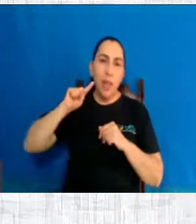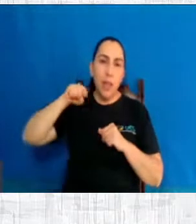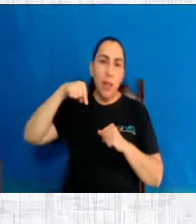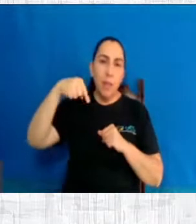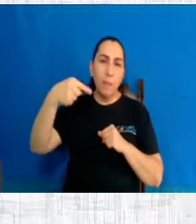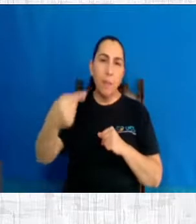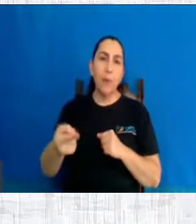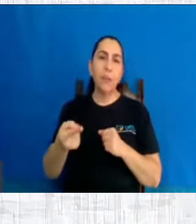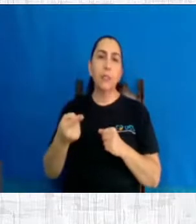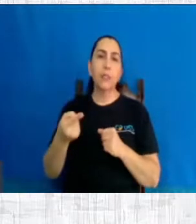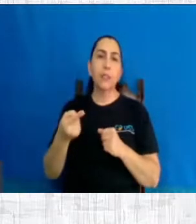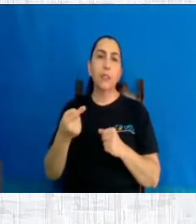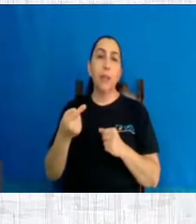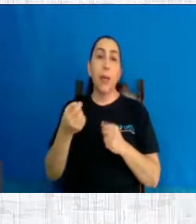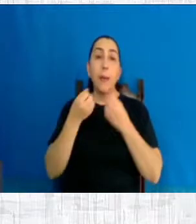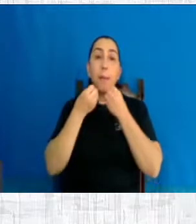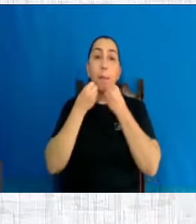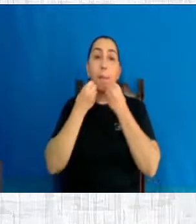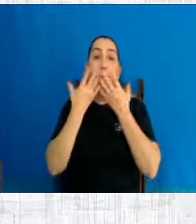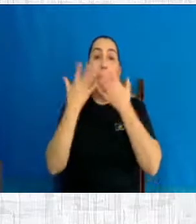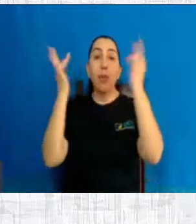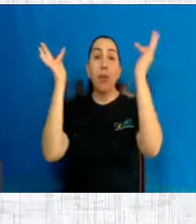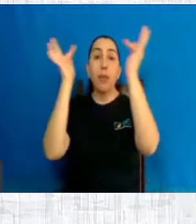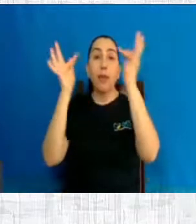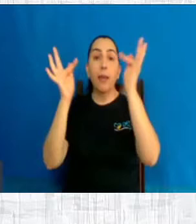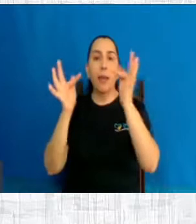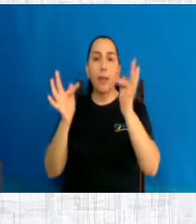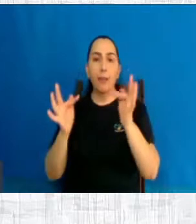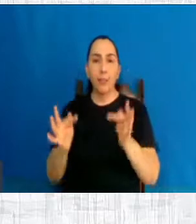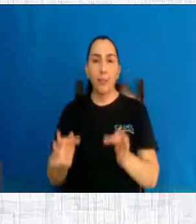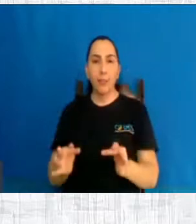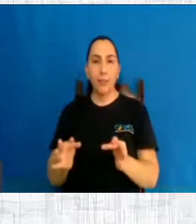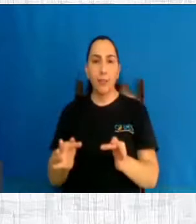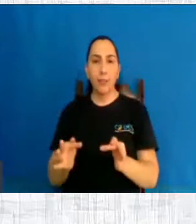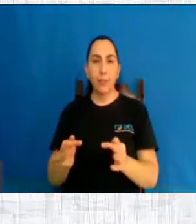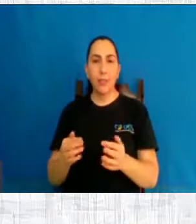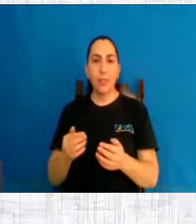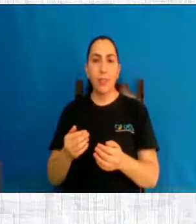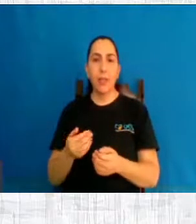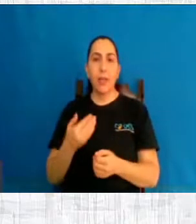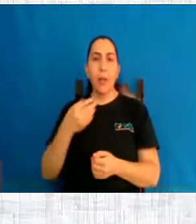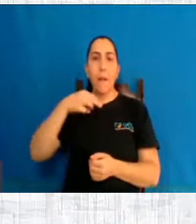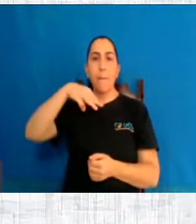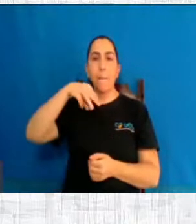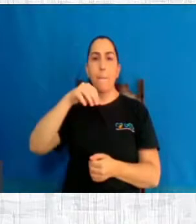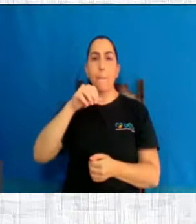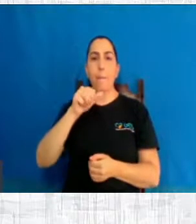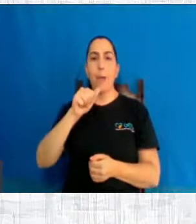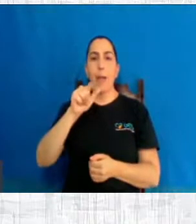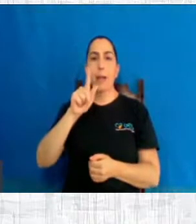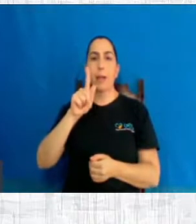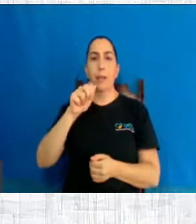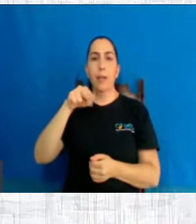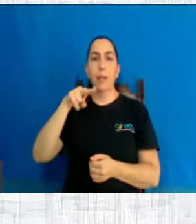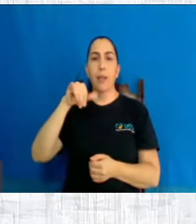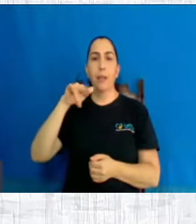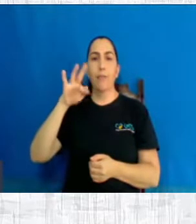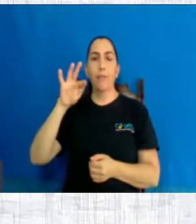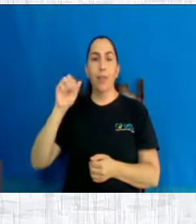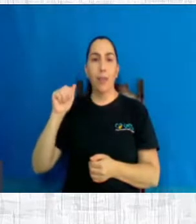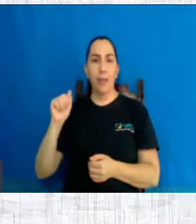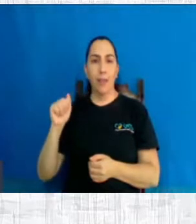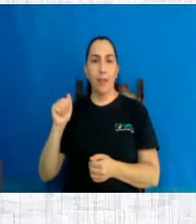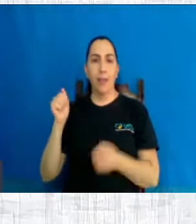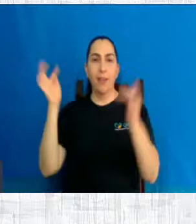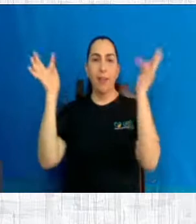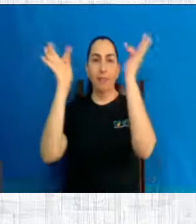gerações me chamarão bem-aventurada e saia a cantar o hino chamado Magnificar. A gente faz assim, quando a gente vem filhos, a alegria